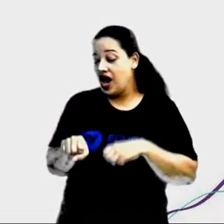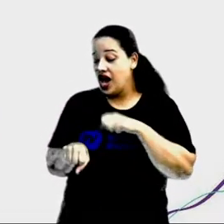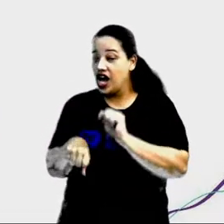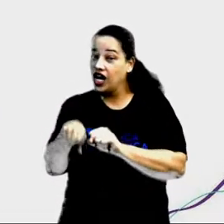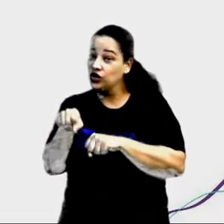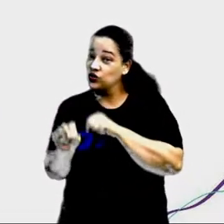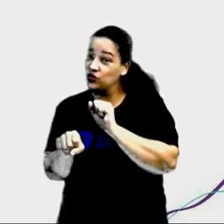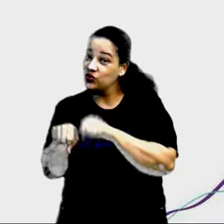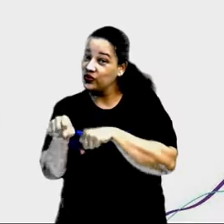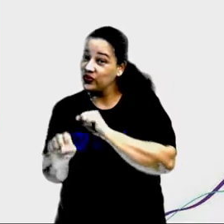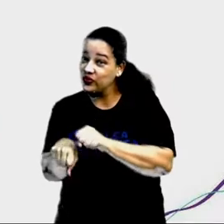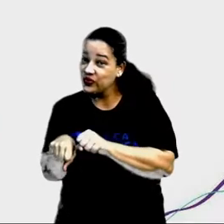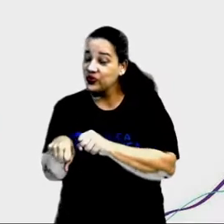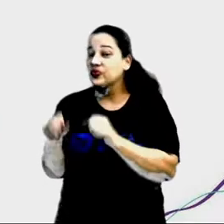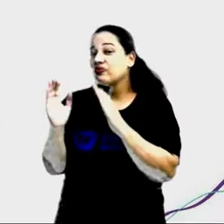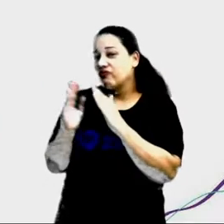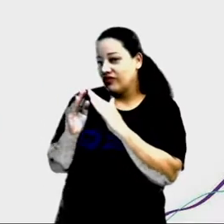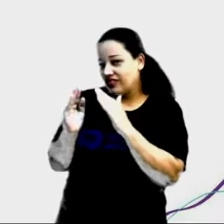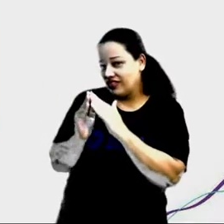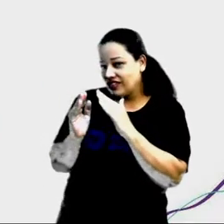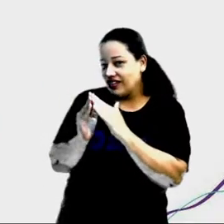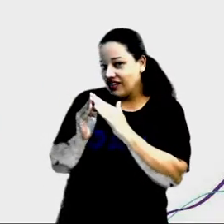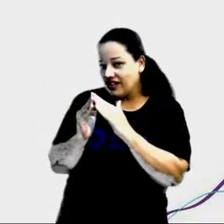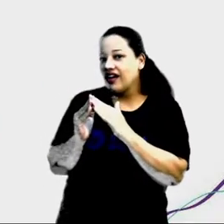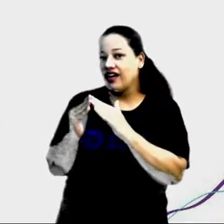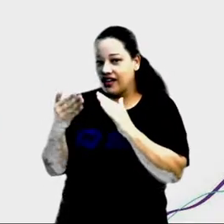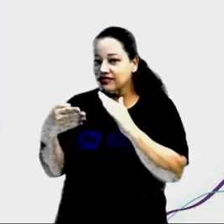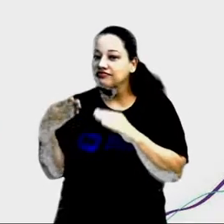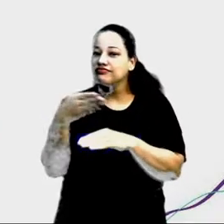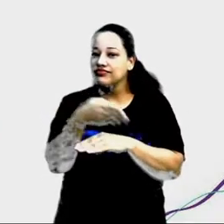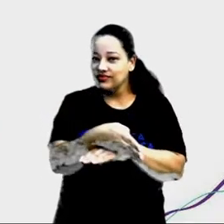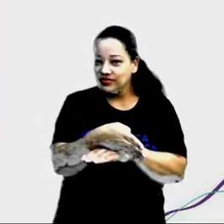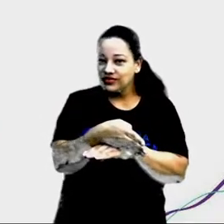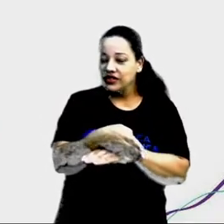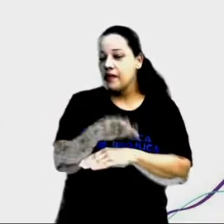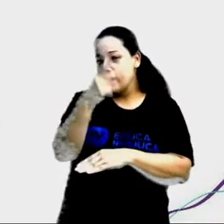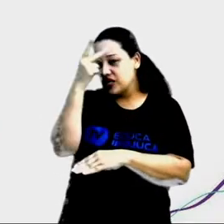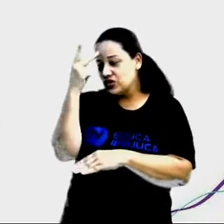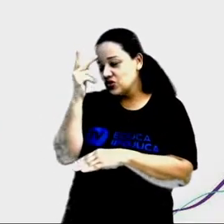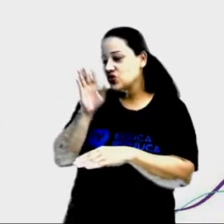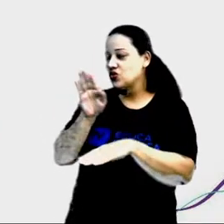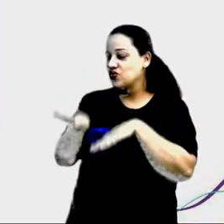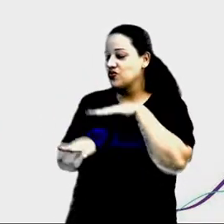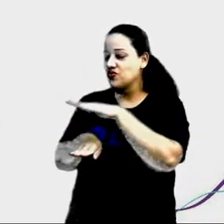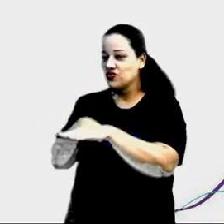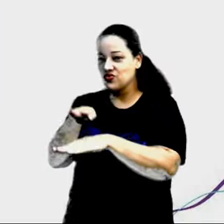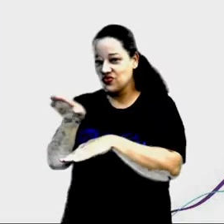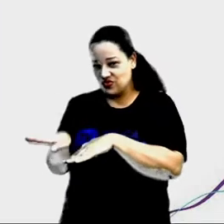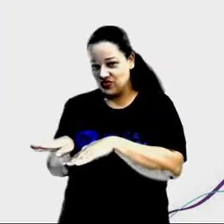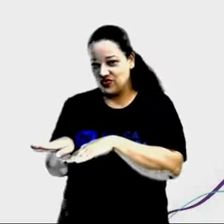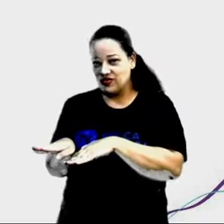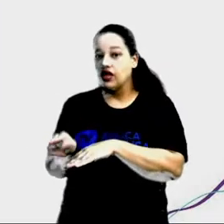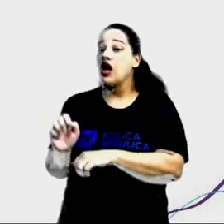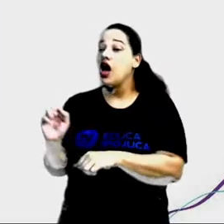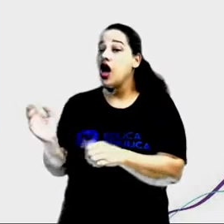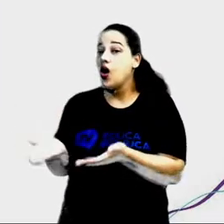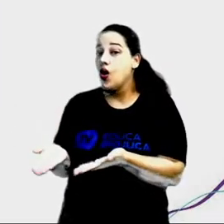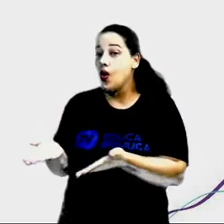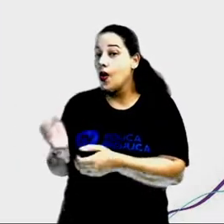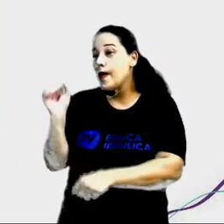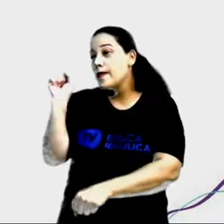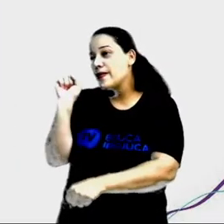casa e a pessoa seguiu seu caminho. Até que parou em uma